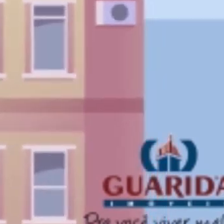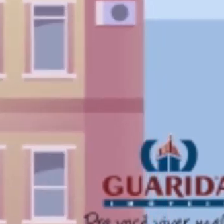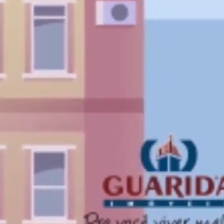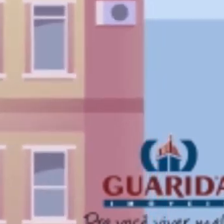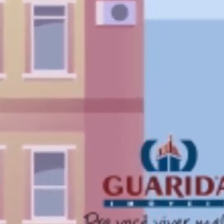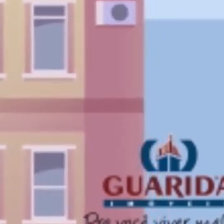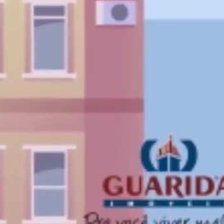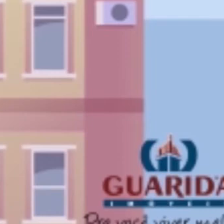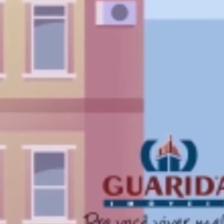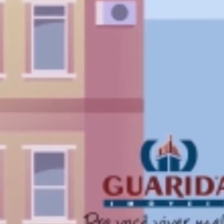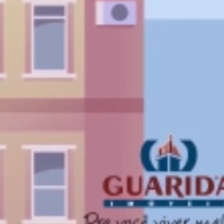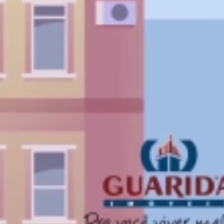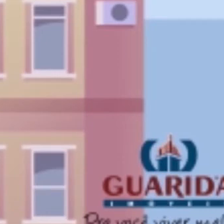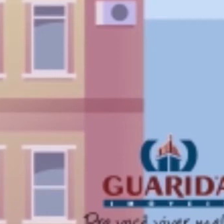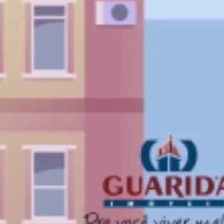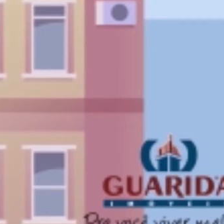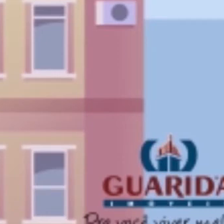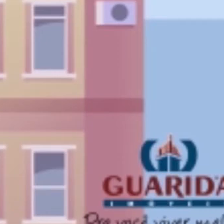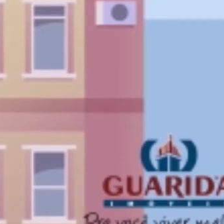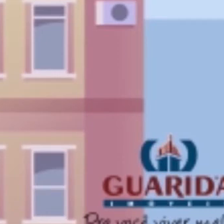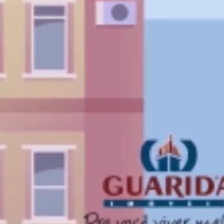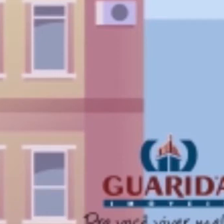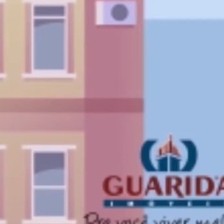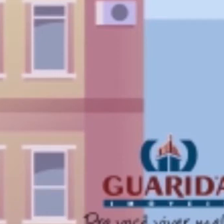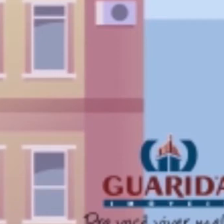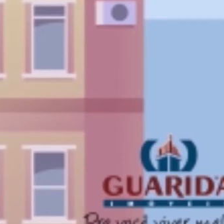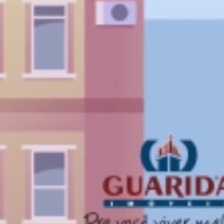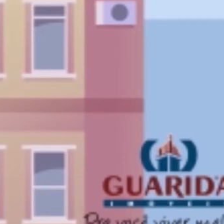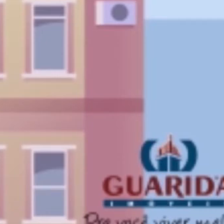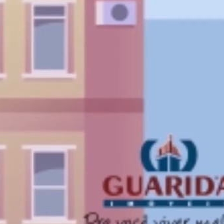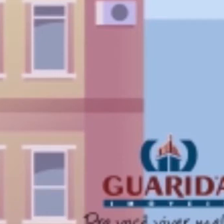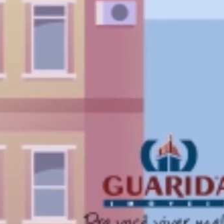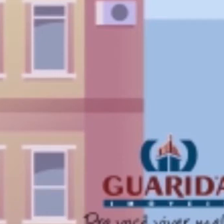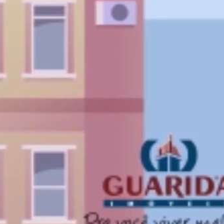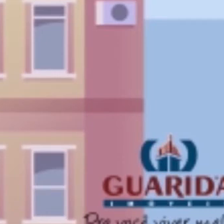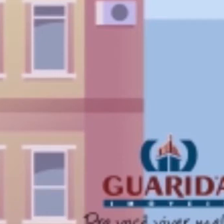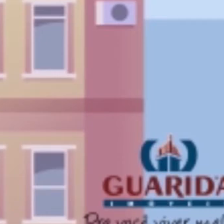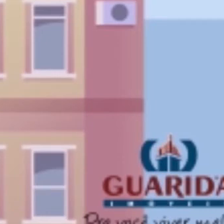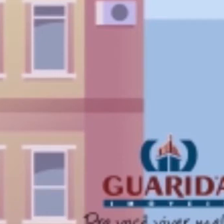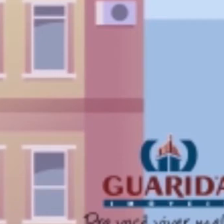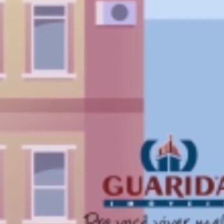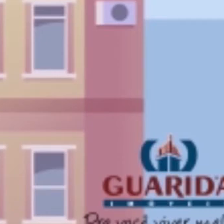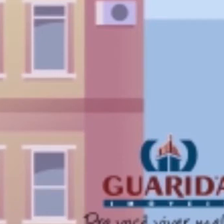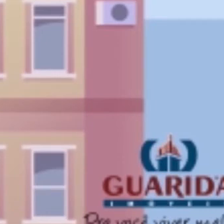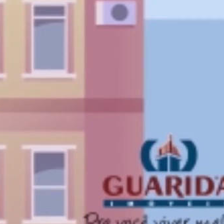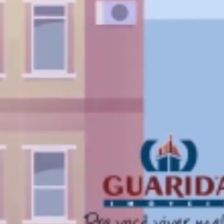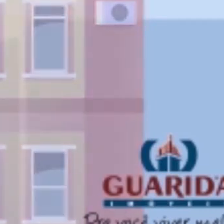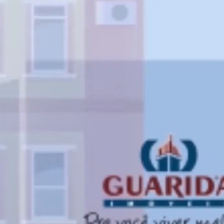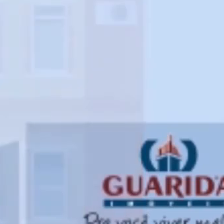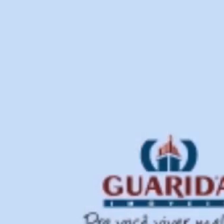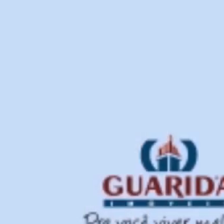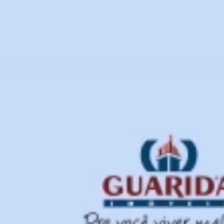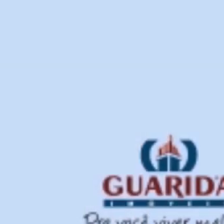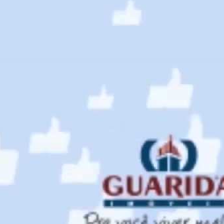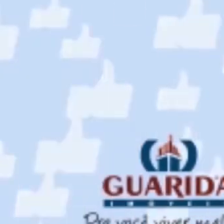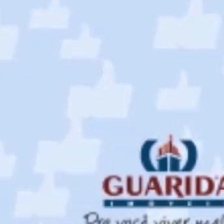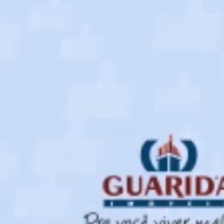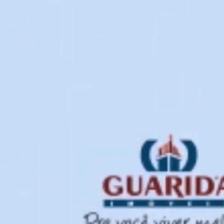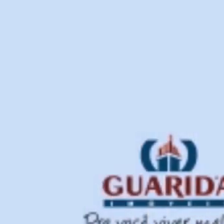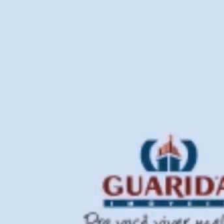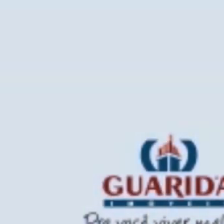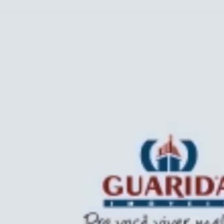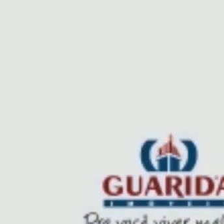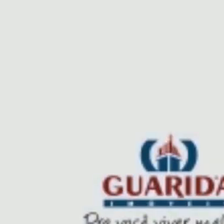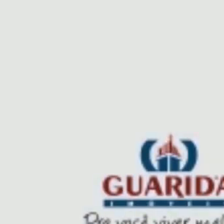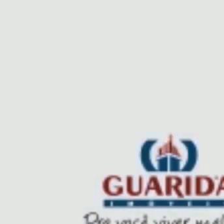visitar o imóvel Assinar um contrato Ou tirar dúvidas Sobre o que precisar E o melhor Não precisa sair de casa Veja como é fácil